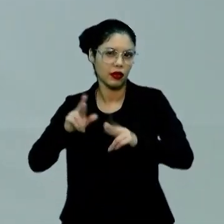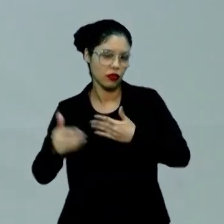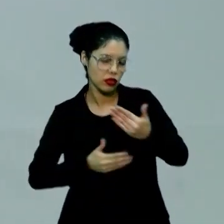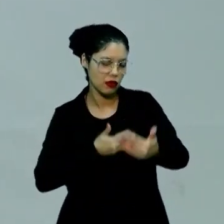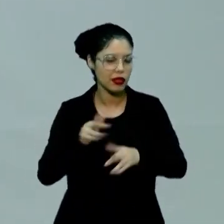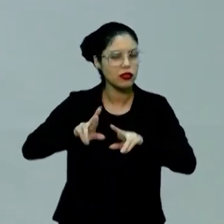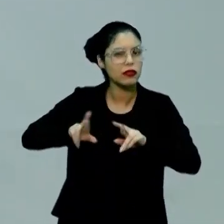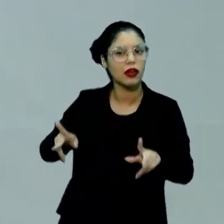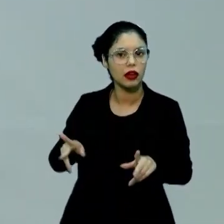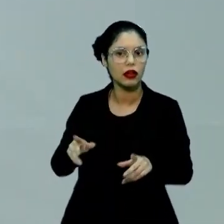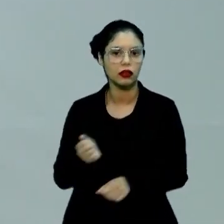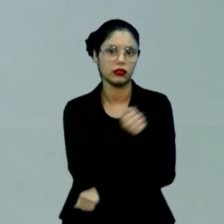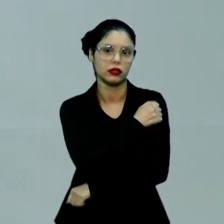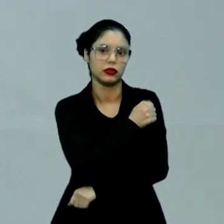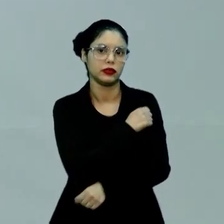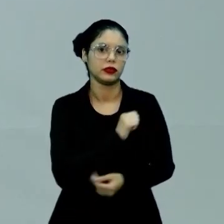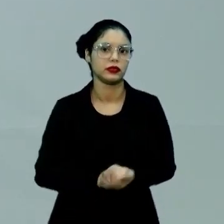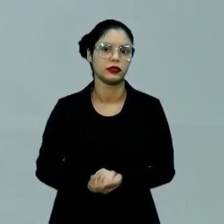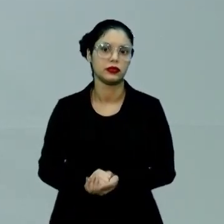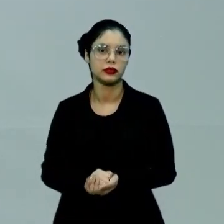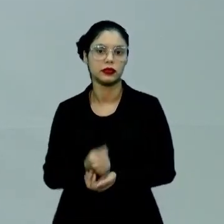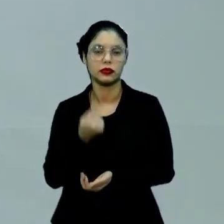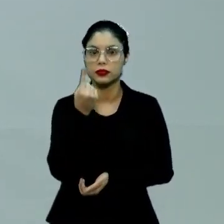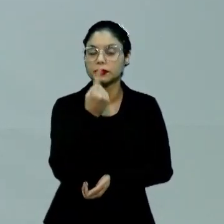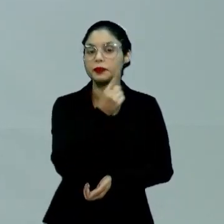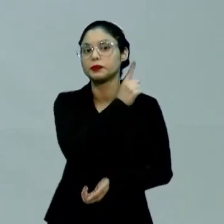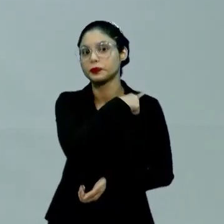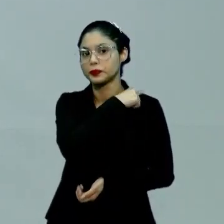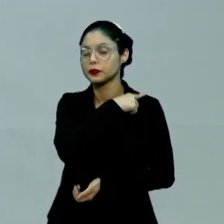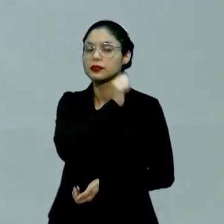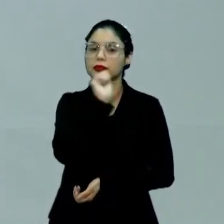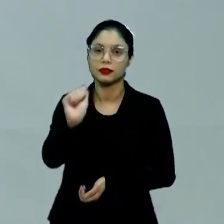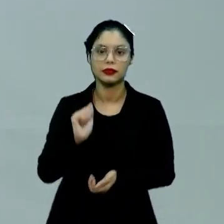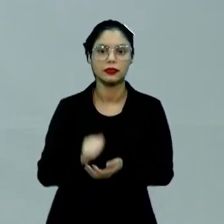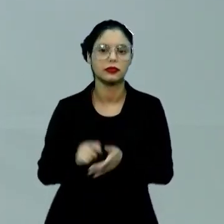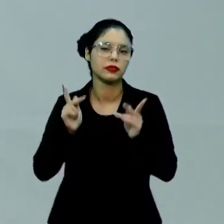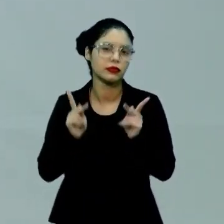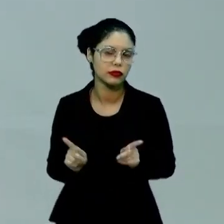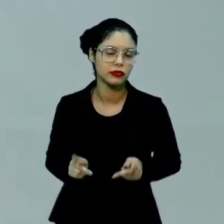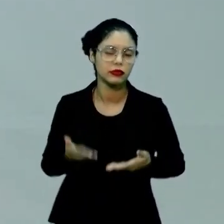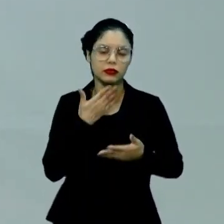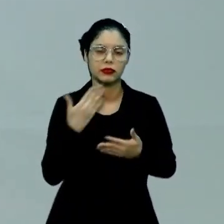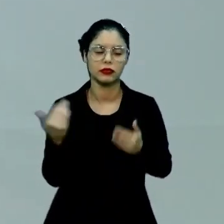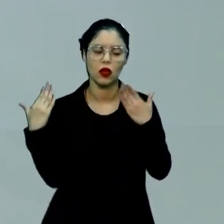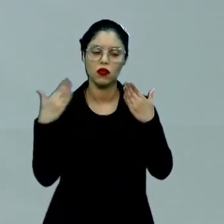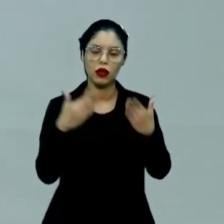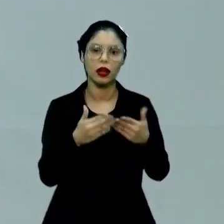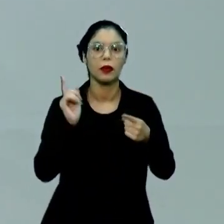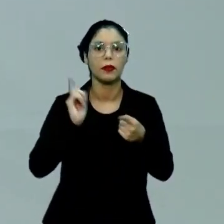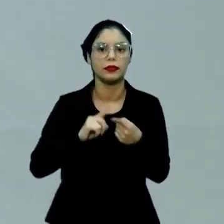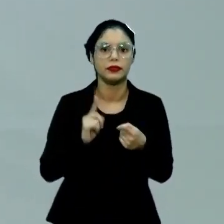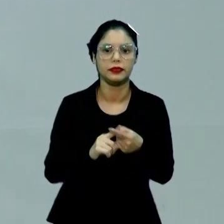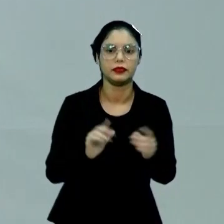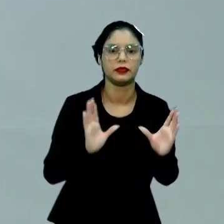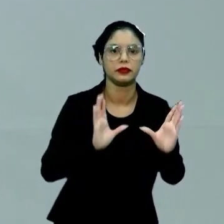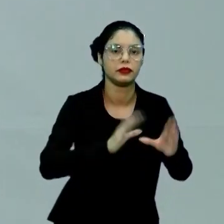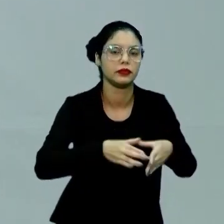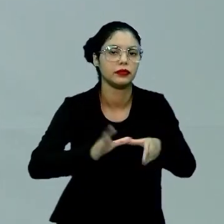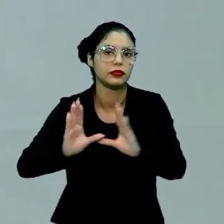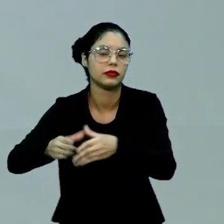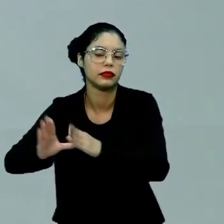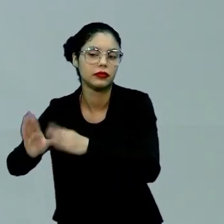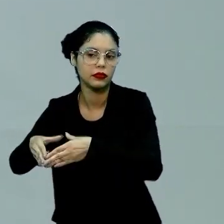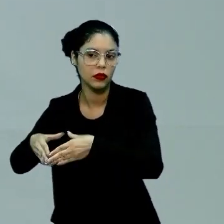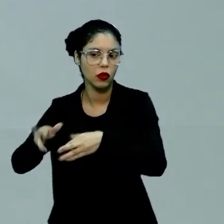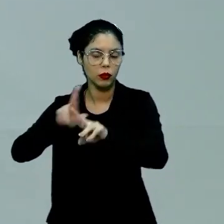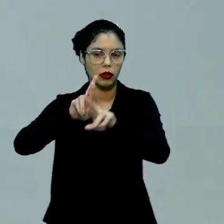desvoltura, os alunos do primeiro ano A são mais comportados, mais focados. Por quê? Porque eles vivenciam